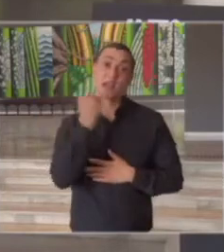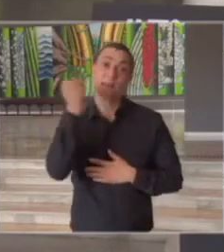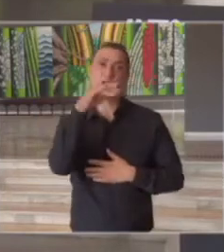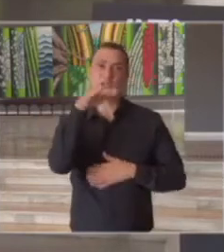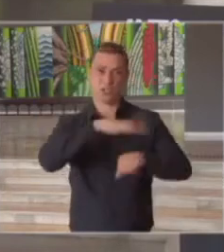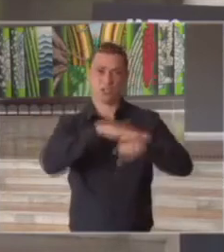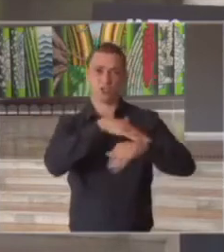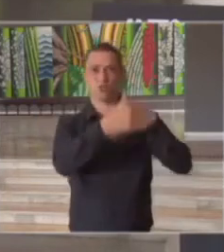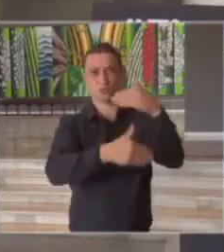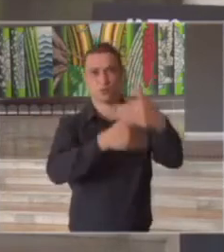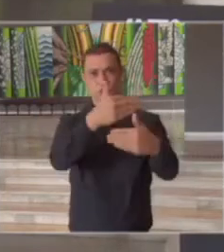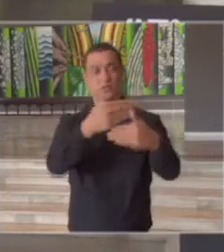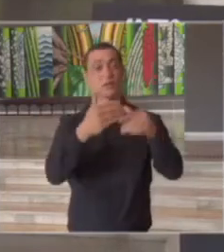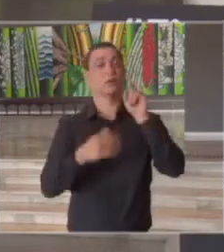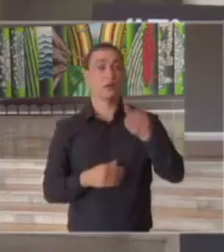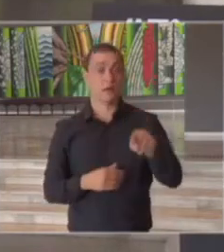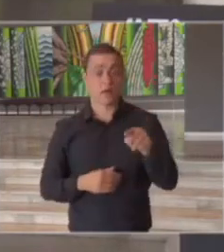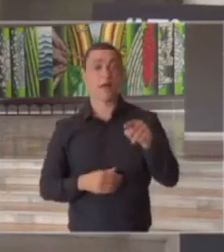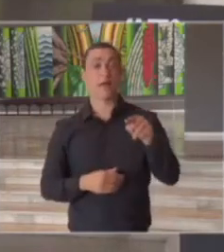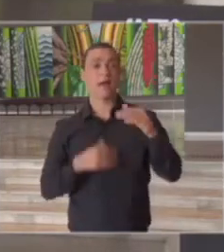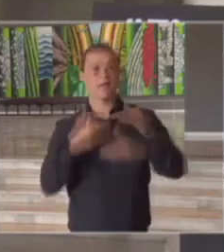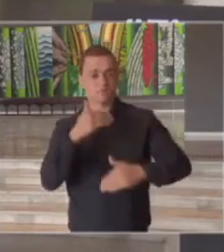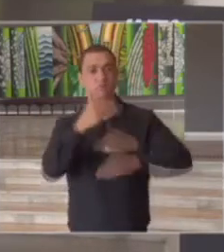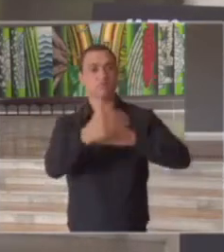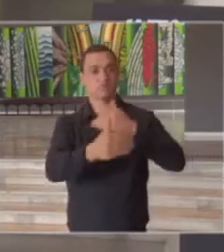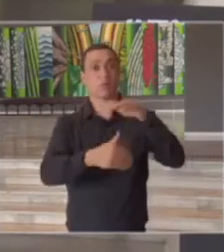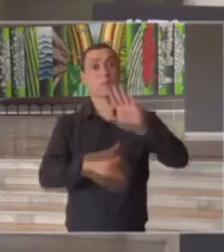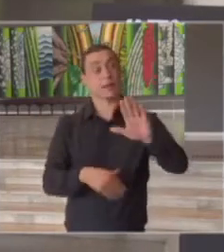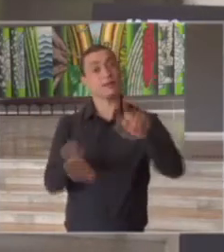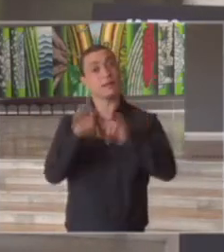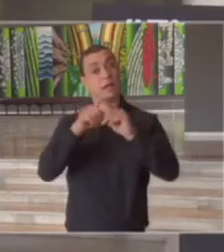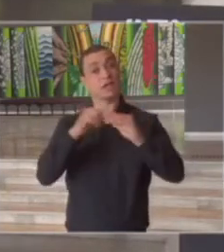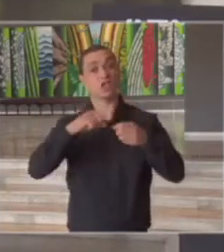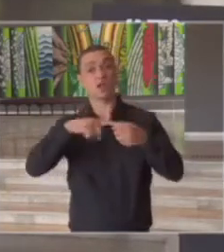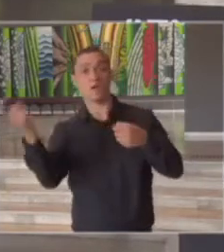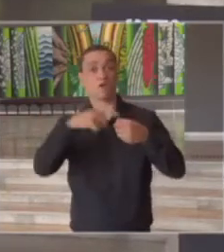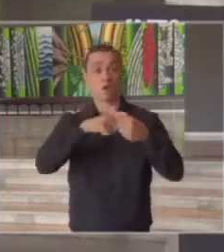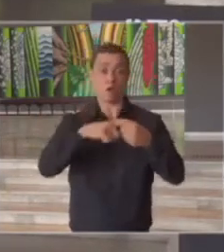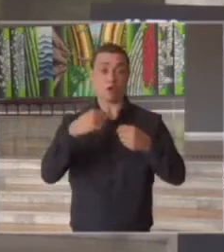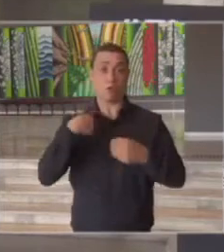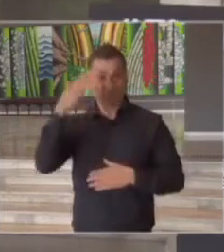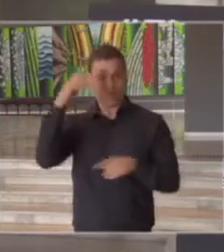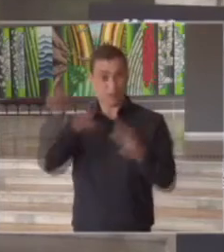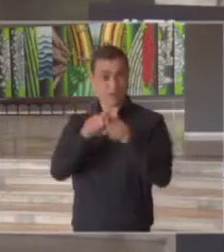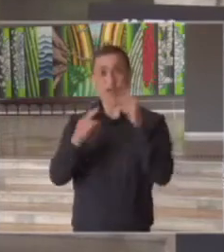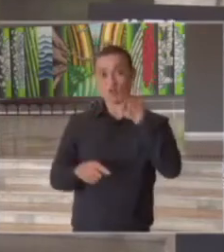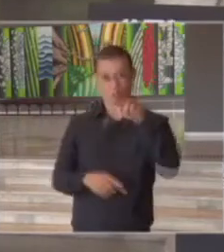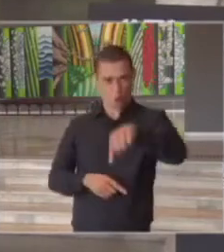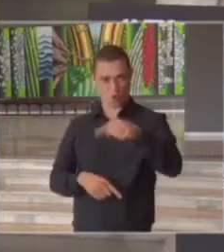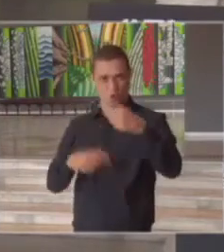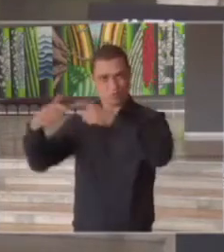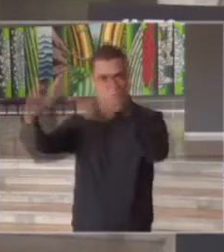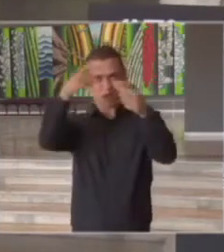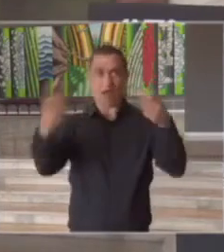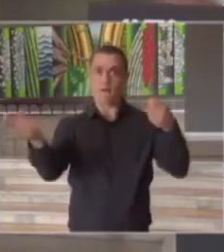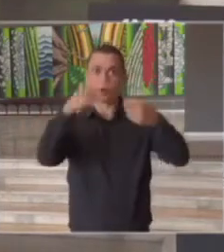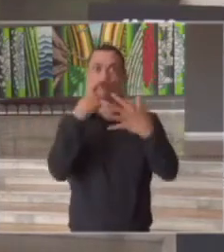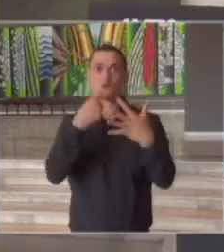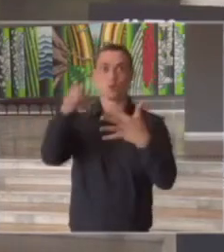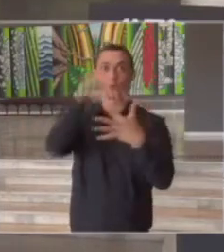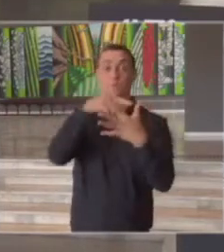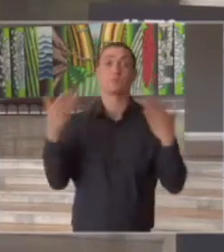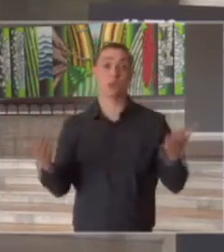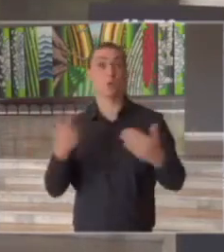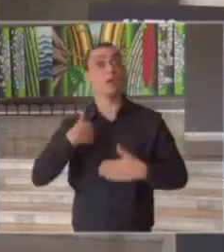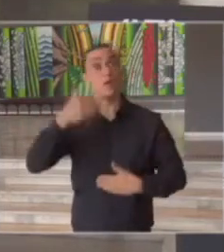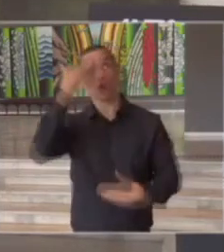processo um processo que seja gradual mas que seja um processo de idas e vindas como a gente inclusive viu hoje em algumas regiões do estado então